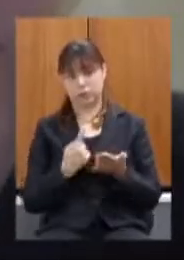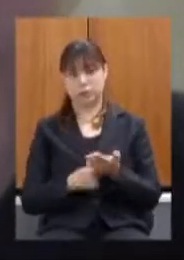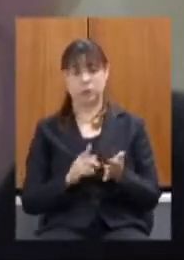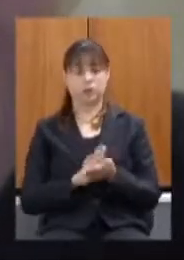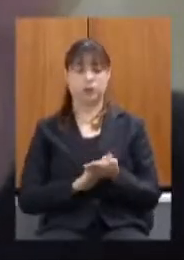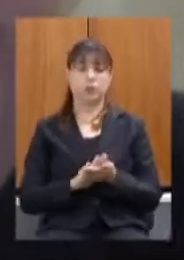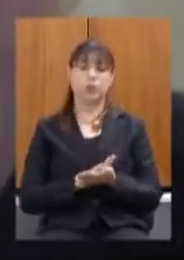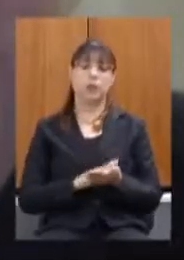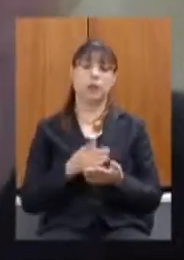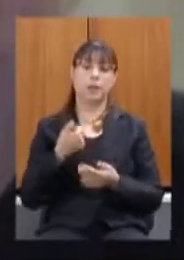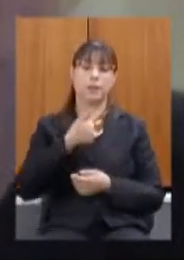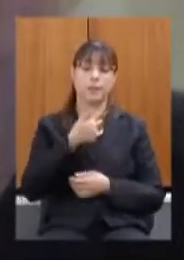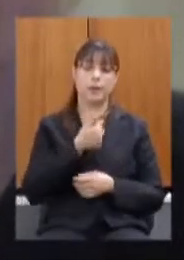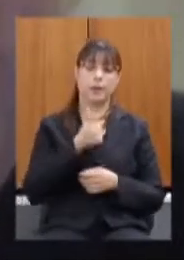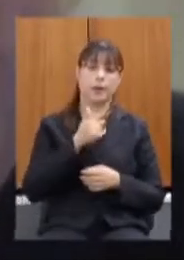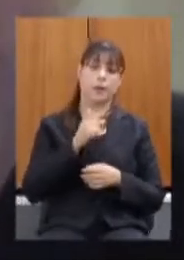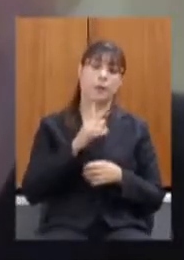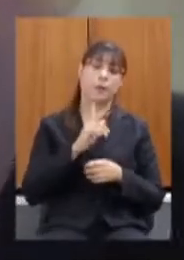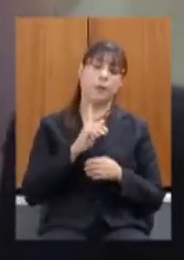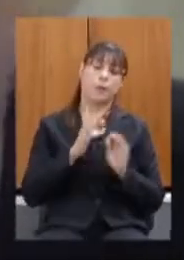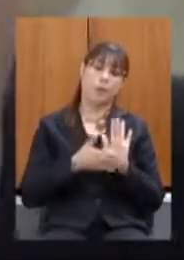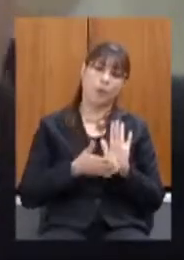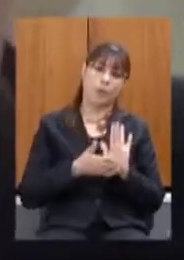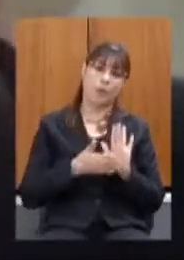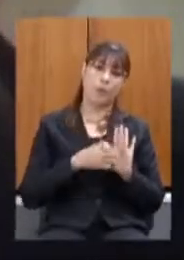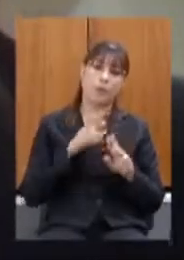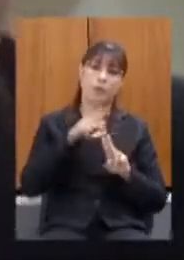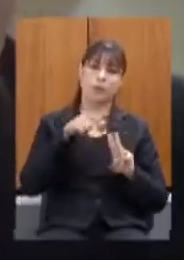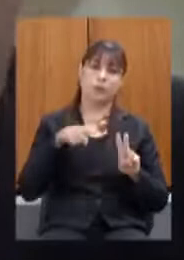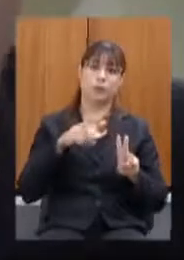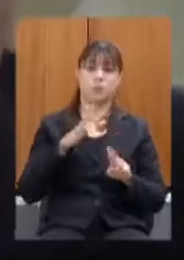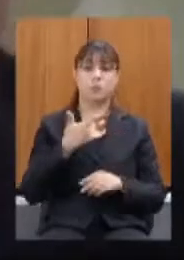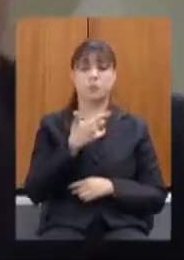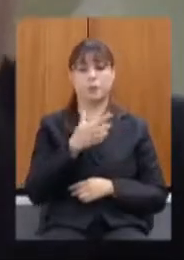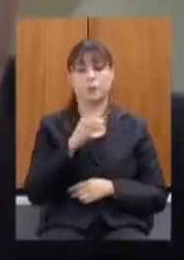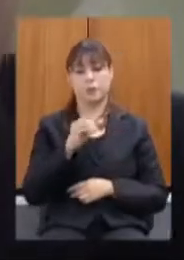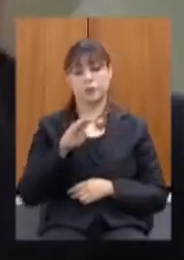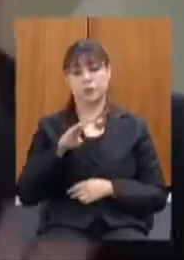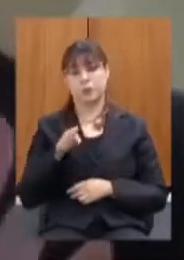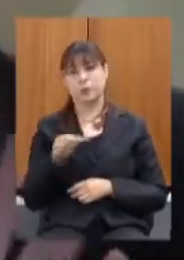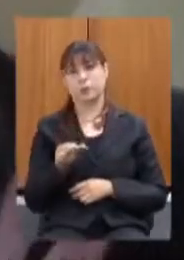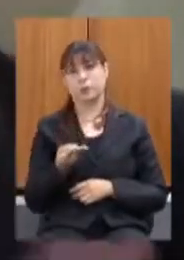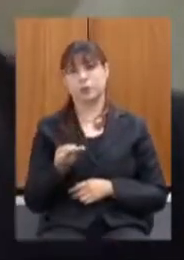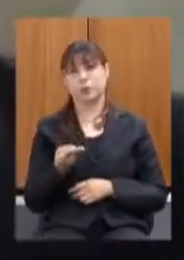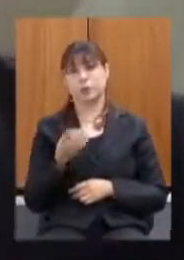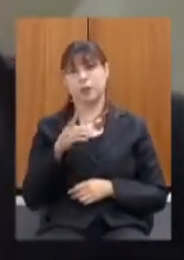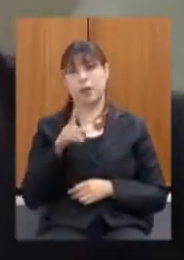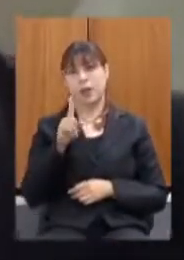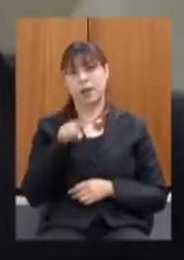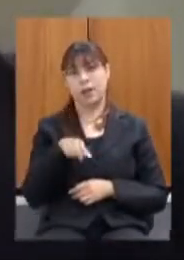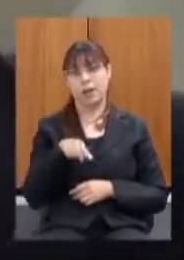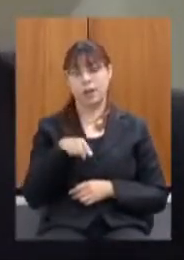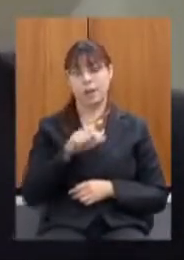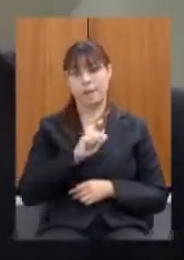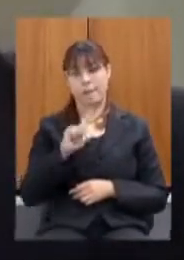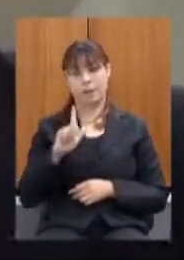que a Vale fez contra a proposta é em torno de 20 bilhões é no mínimo cinco vezes maior